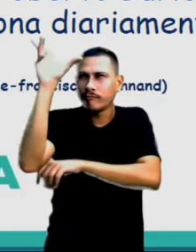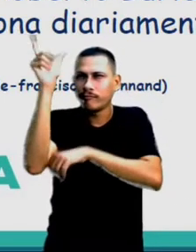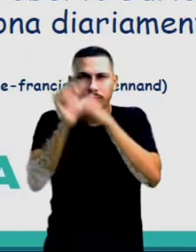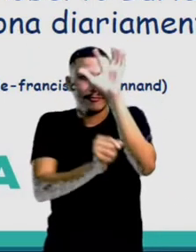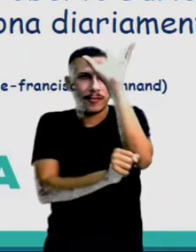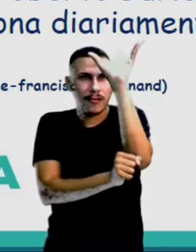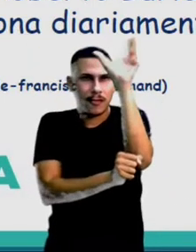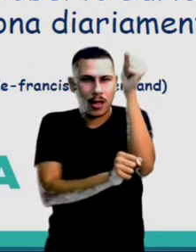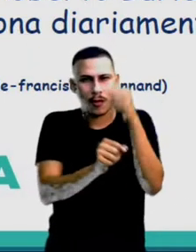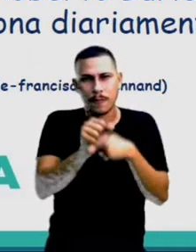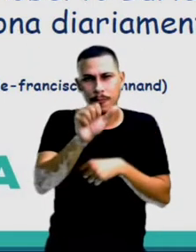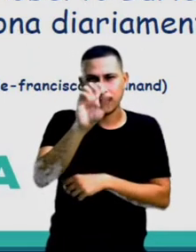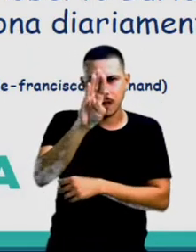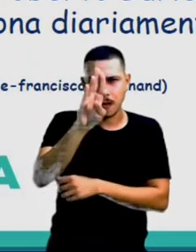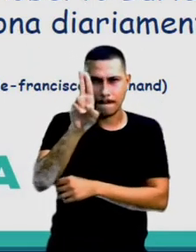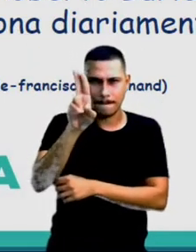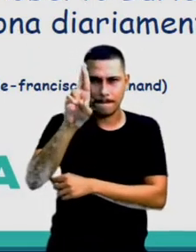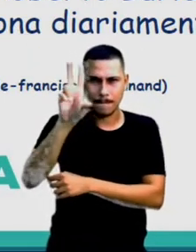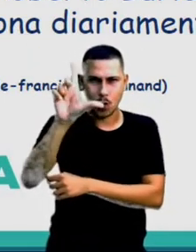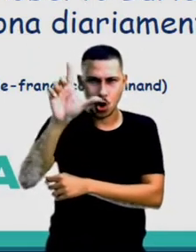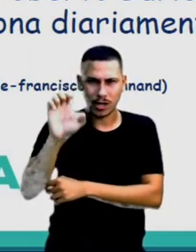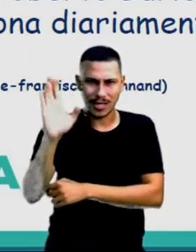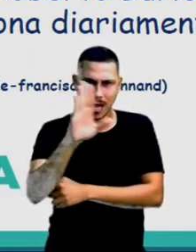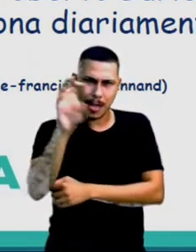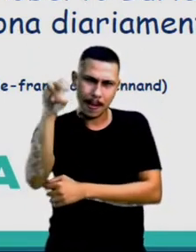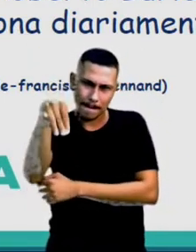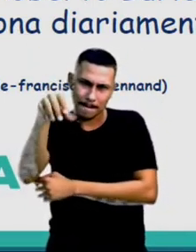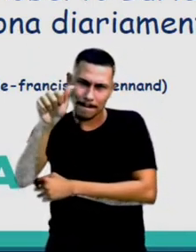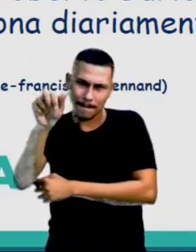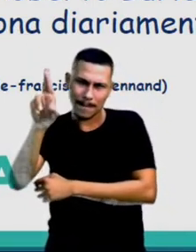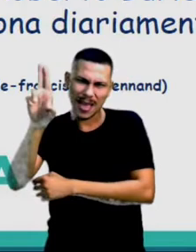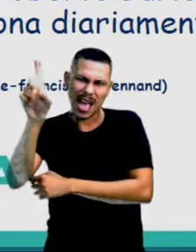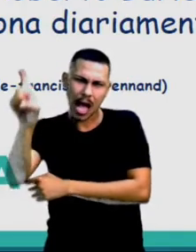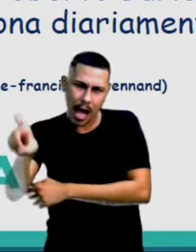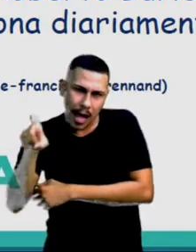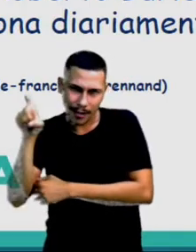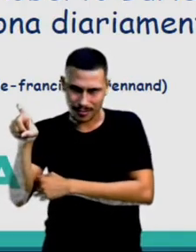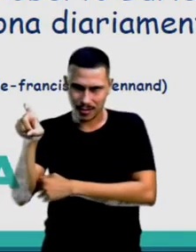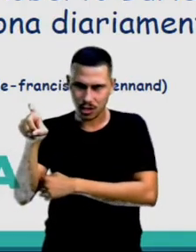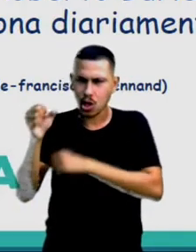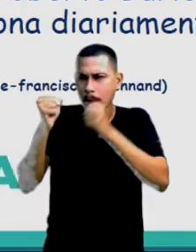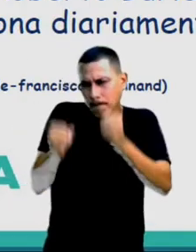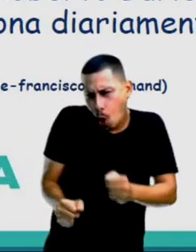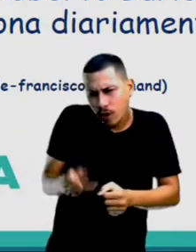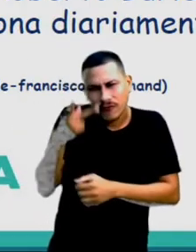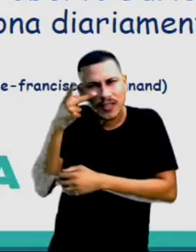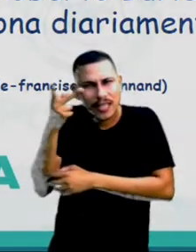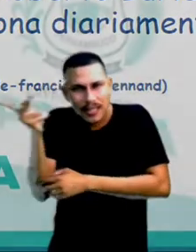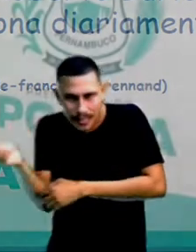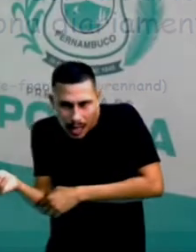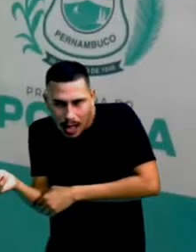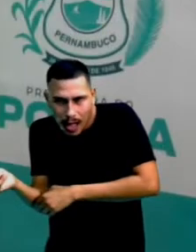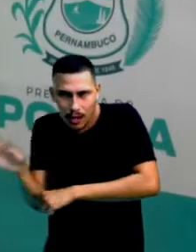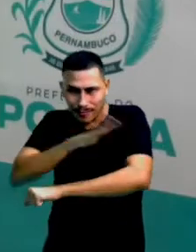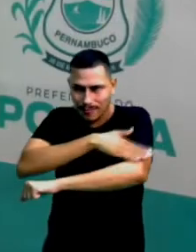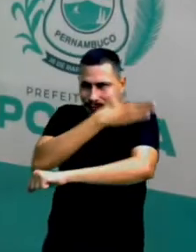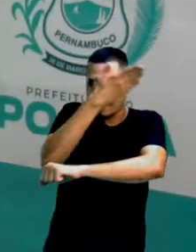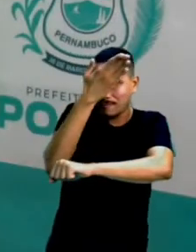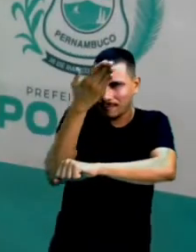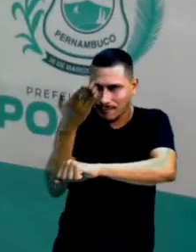travessia do Marco Zero até o parque funciona diariamente das 7 às 17 horas Ou seja,